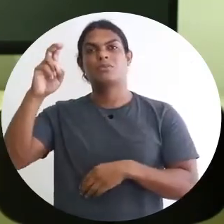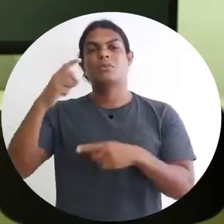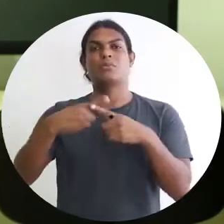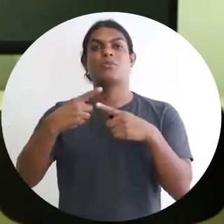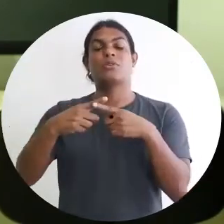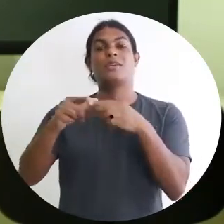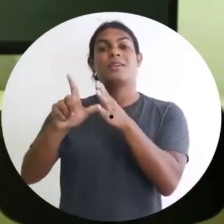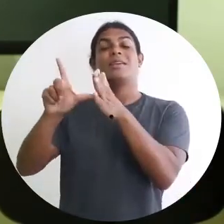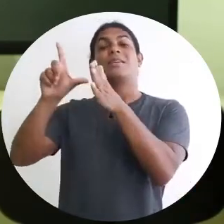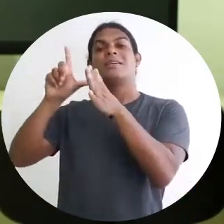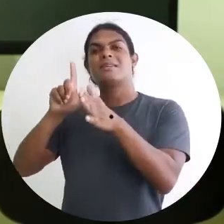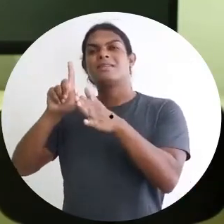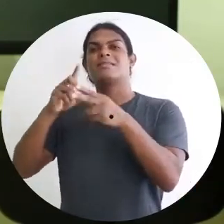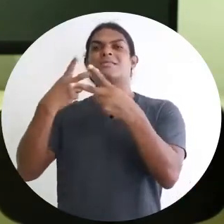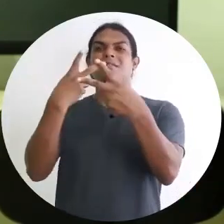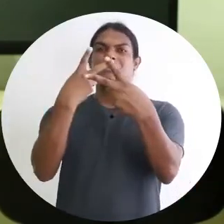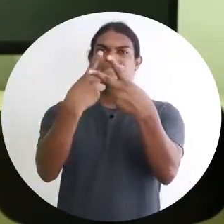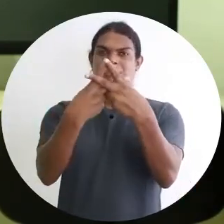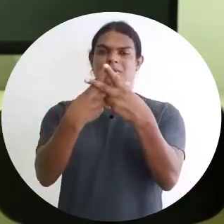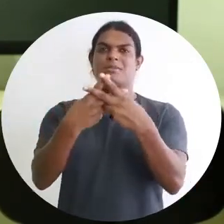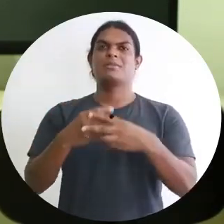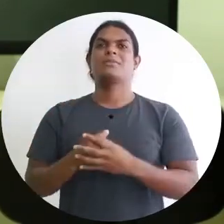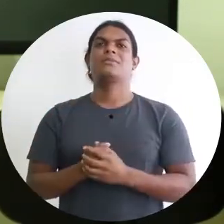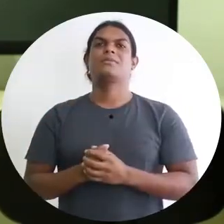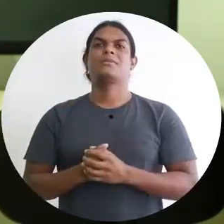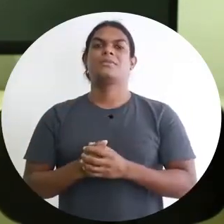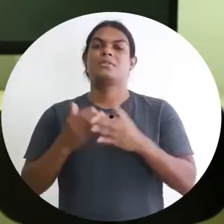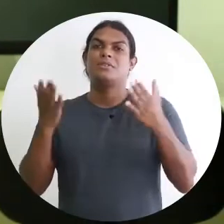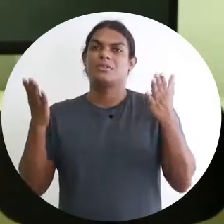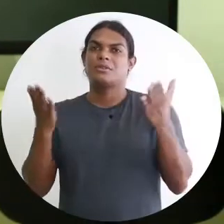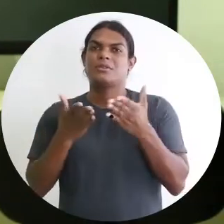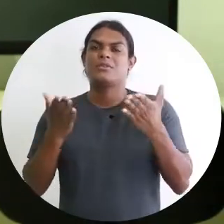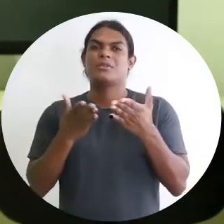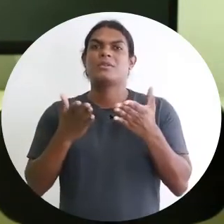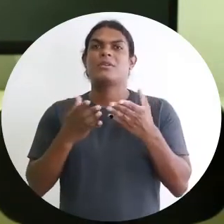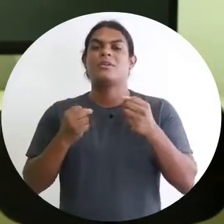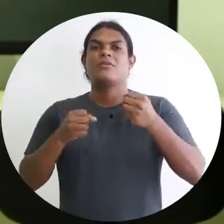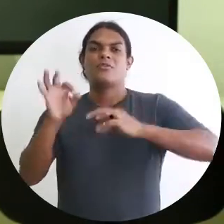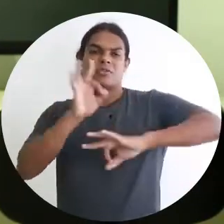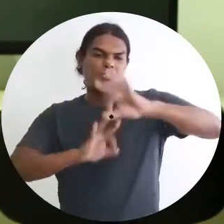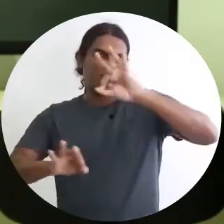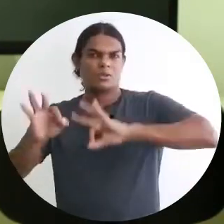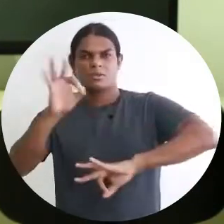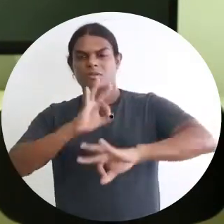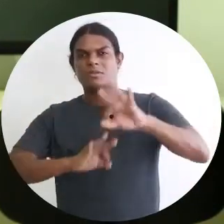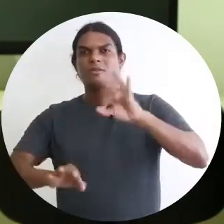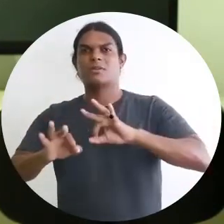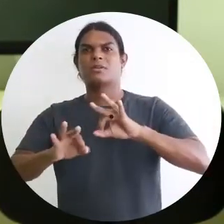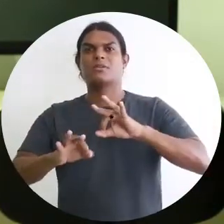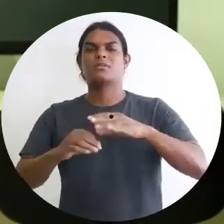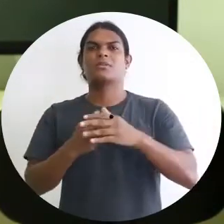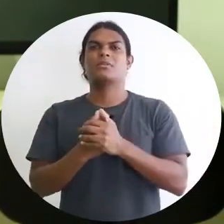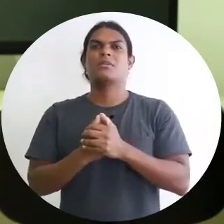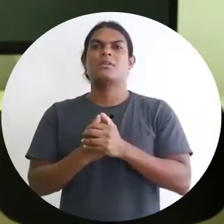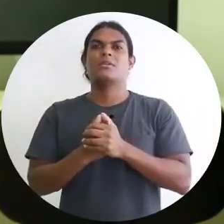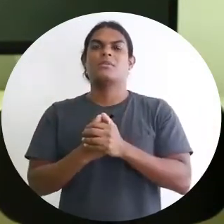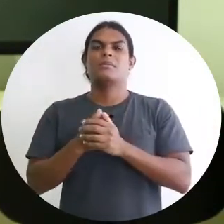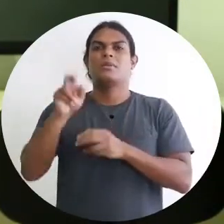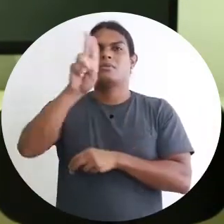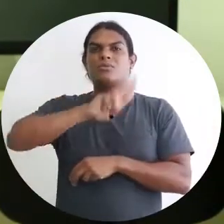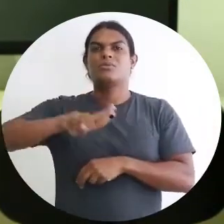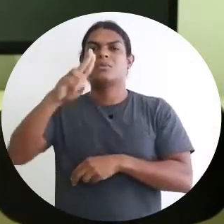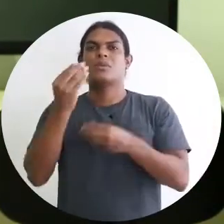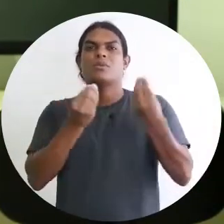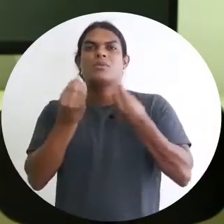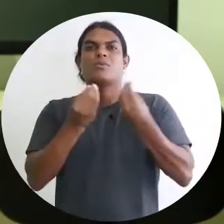um presídio lá, E aí foi colocado, foi trabalhado e melhorado para colocar artesanatos. Tem